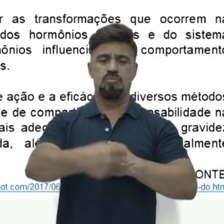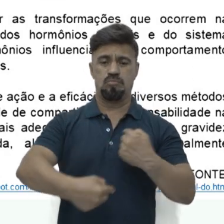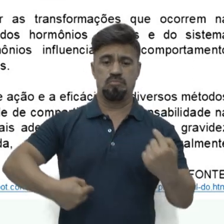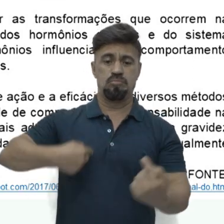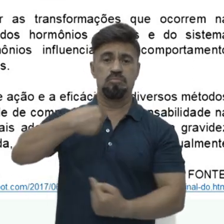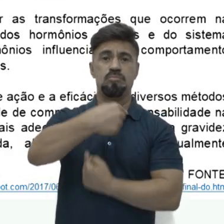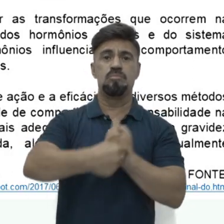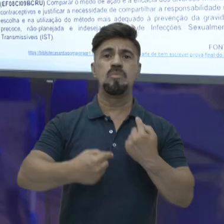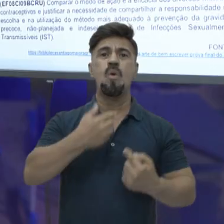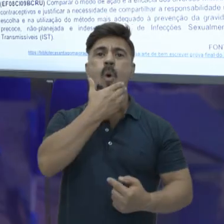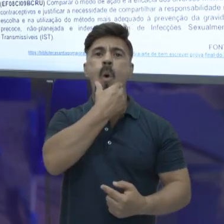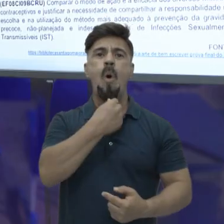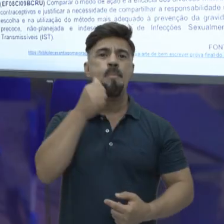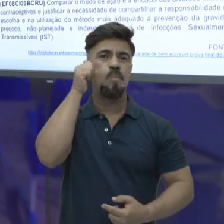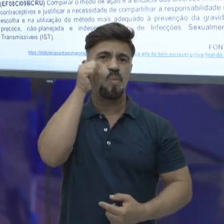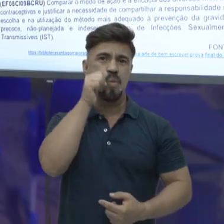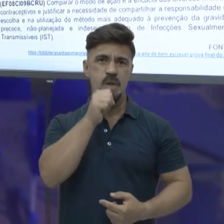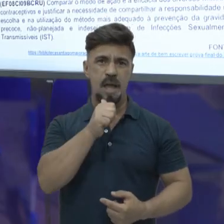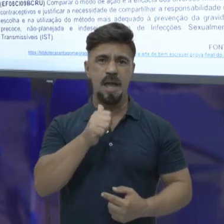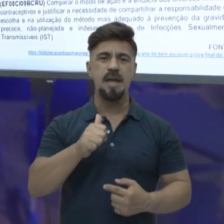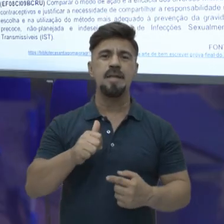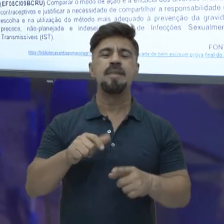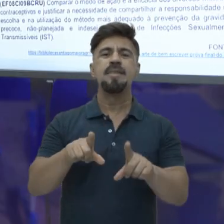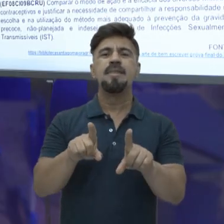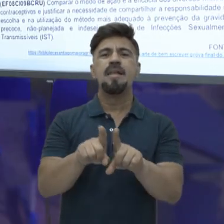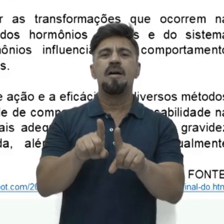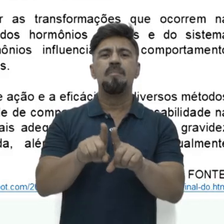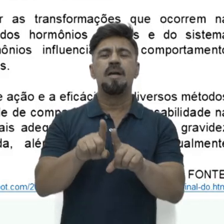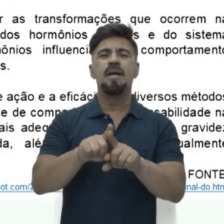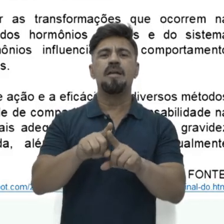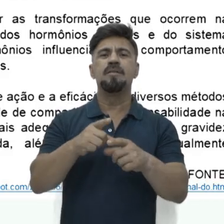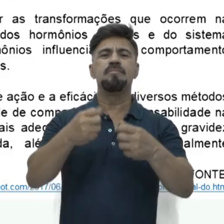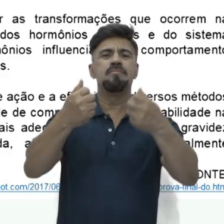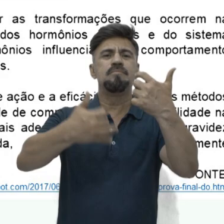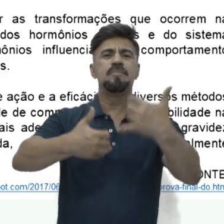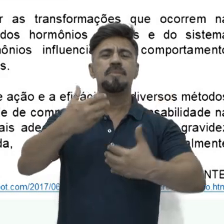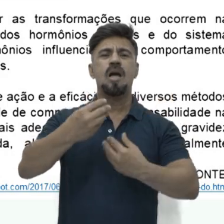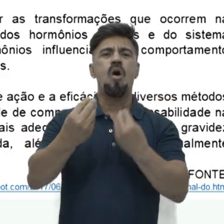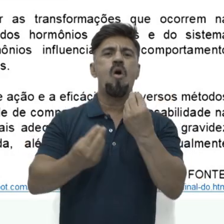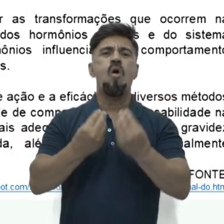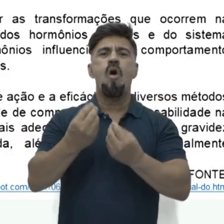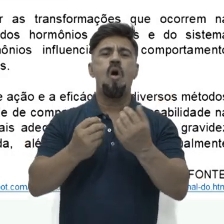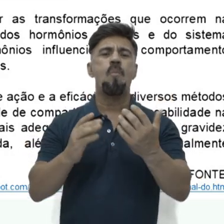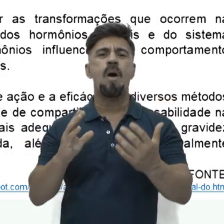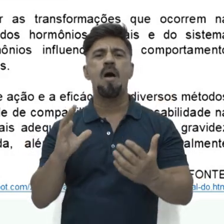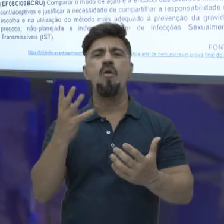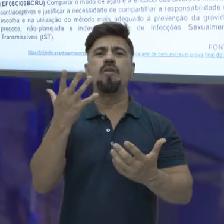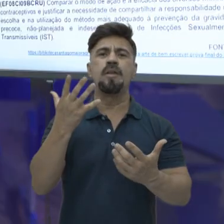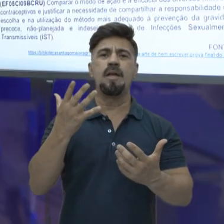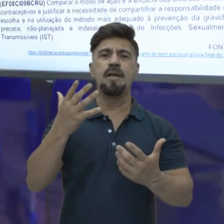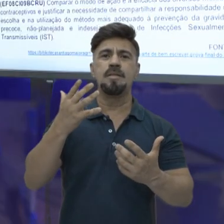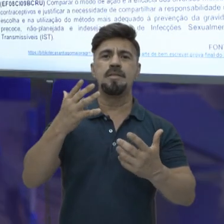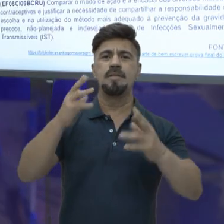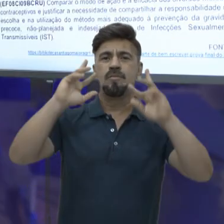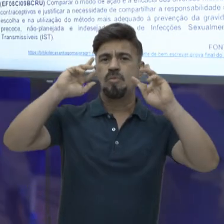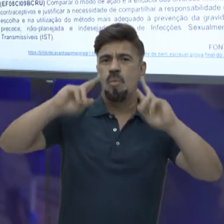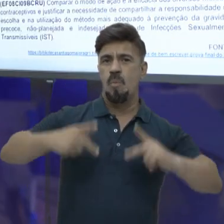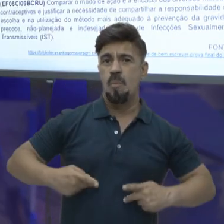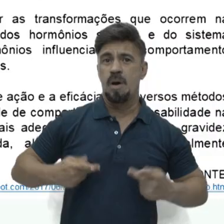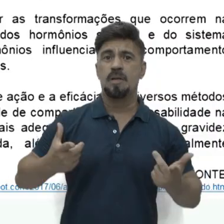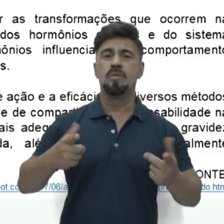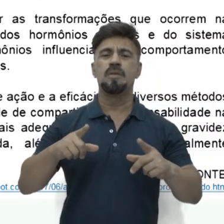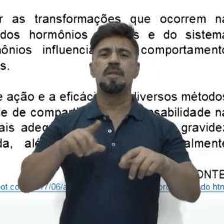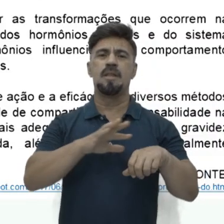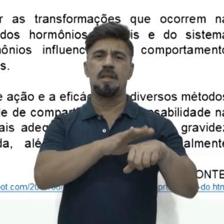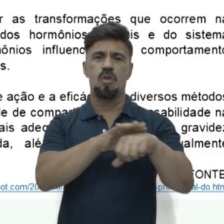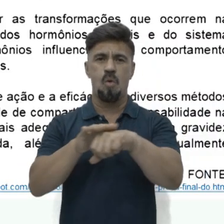masculino e feminino, a gente vai falar um pouquinho sobre os processos reprodutivos na espécie humana e falar também um pouquinho sobre